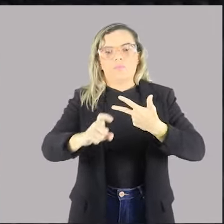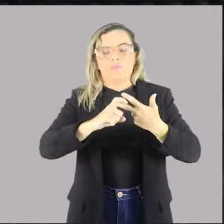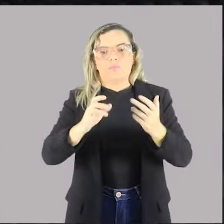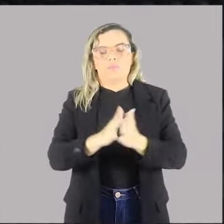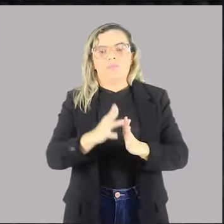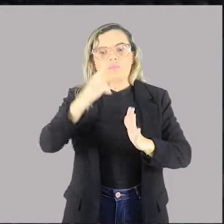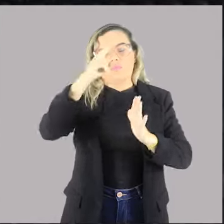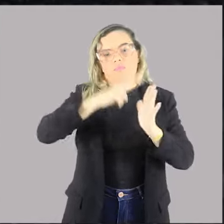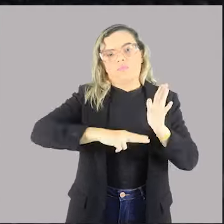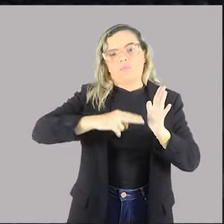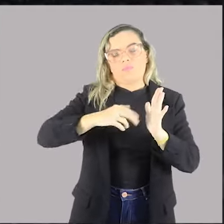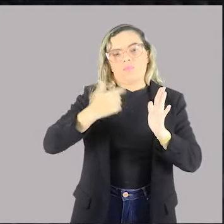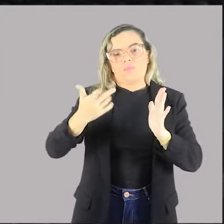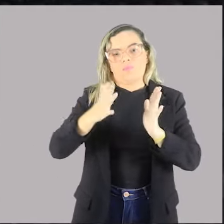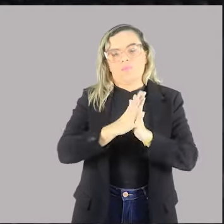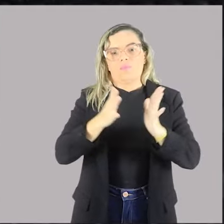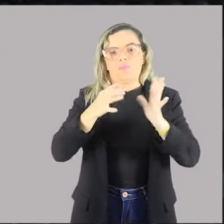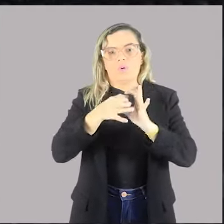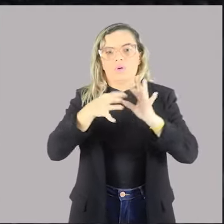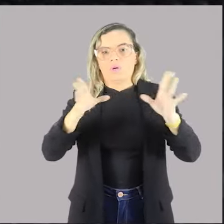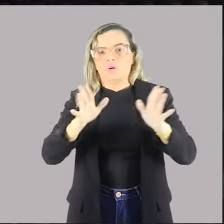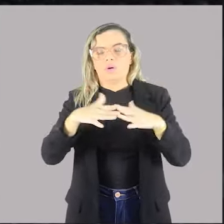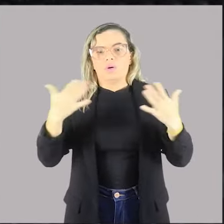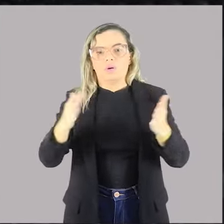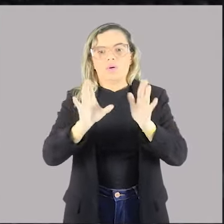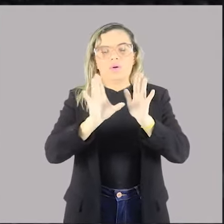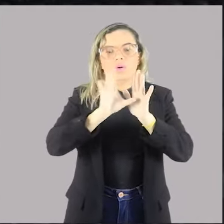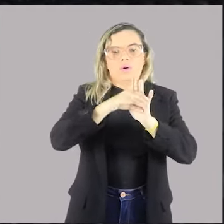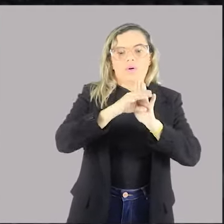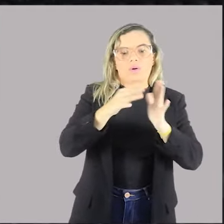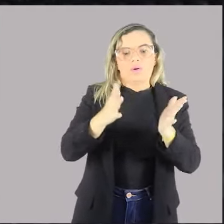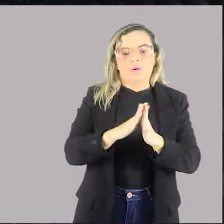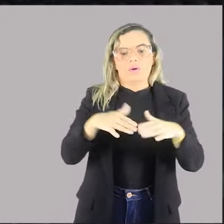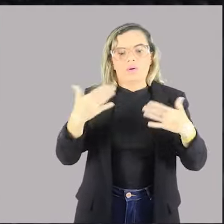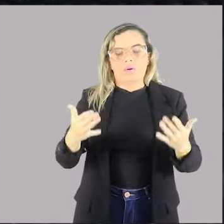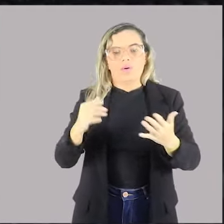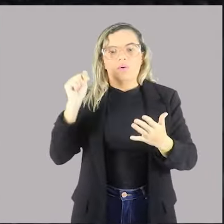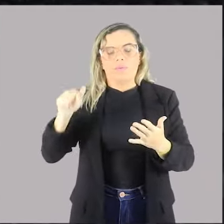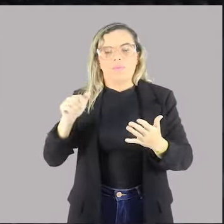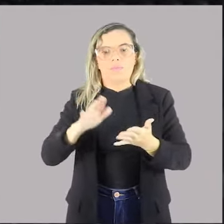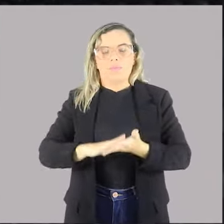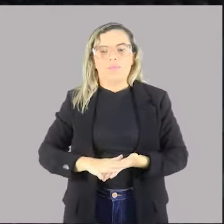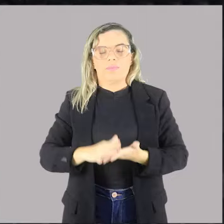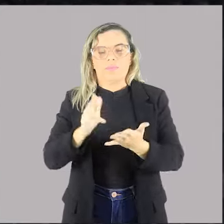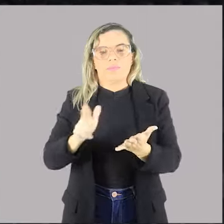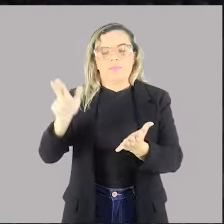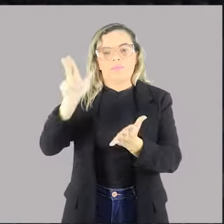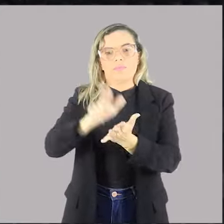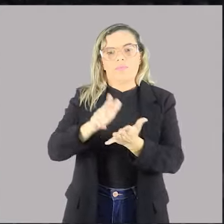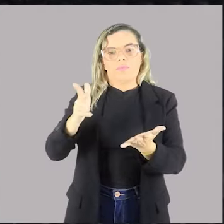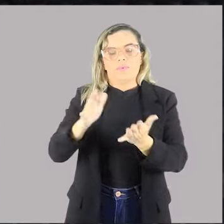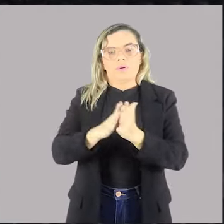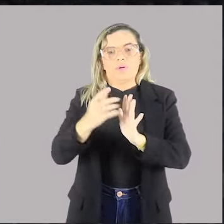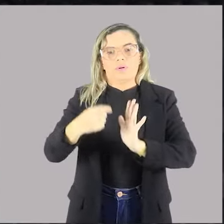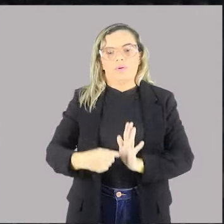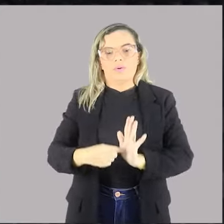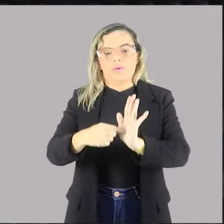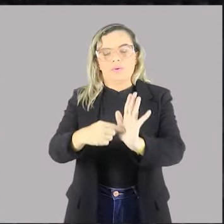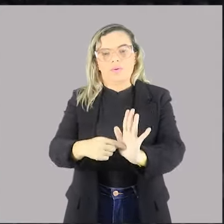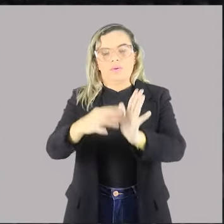normas, de uma norma que está aberta, com um conceito aberto, por exemplo, e o regulamento, ele vai trazer